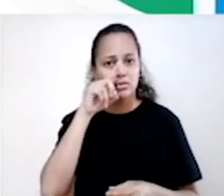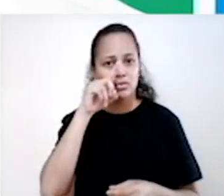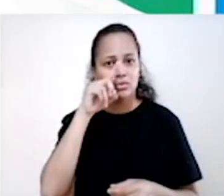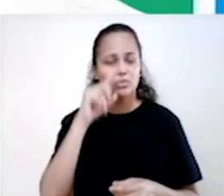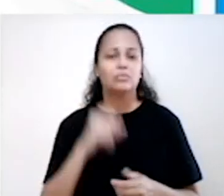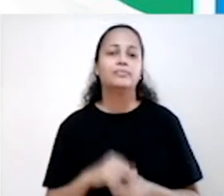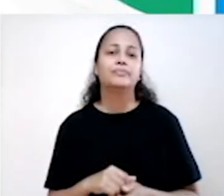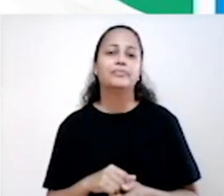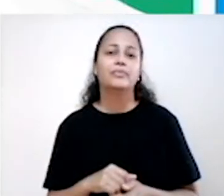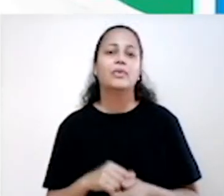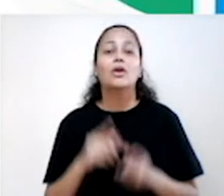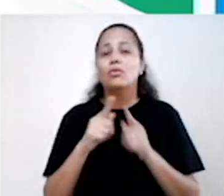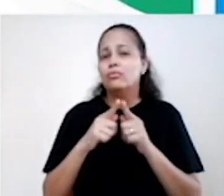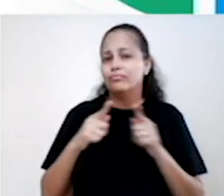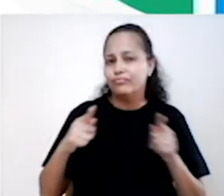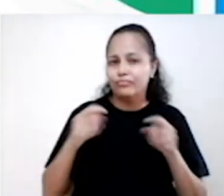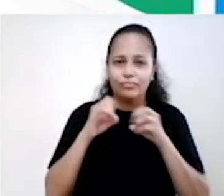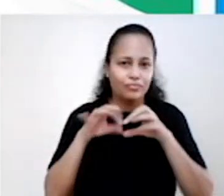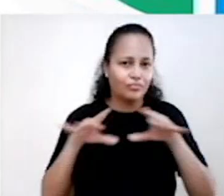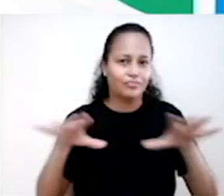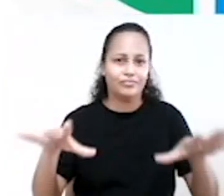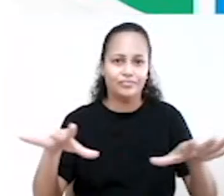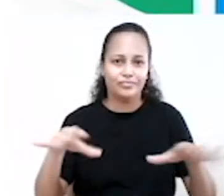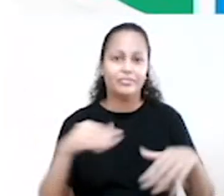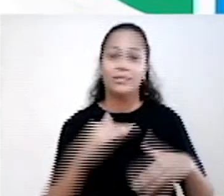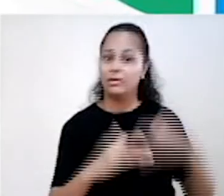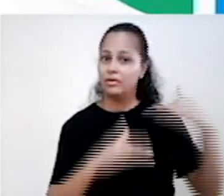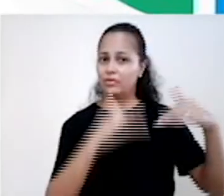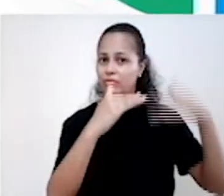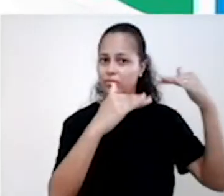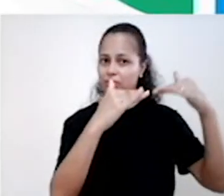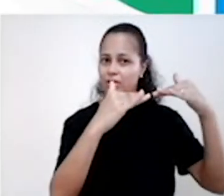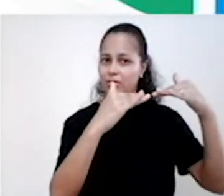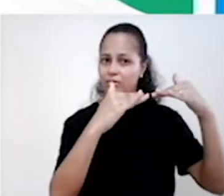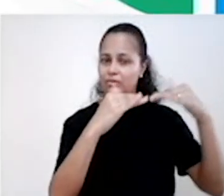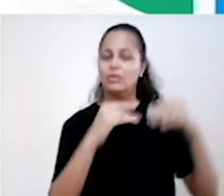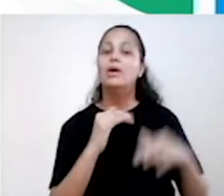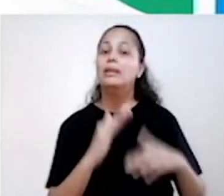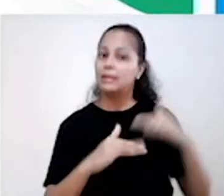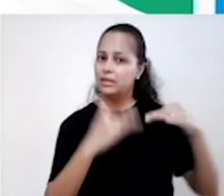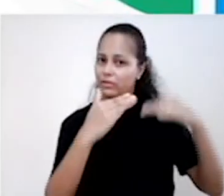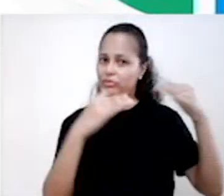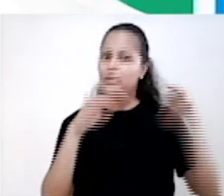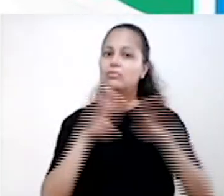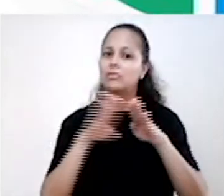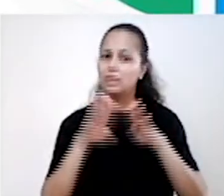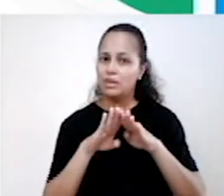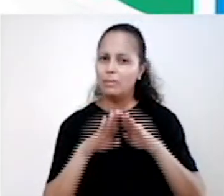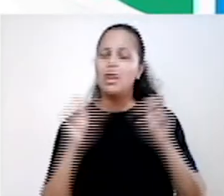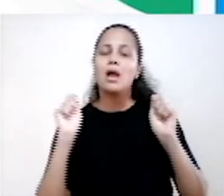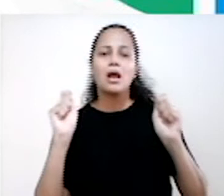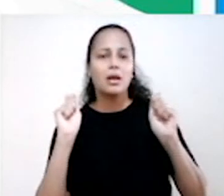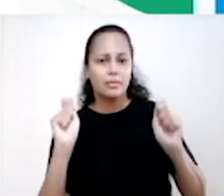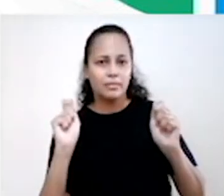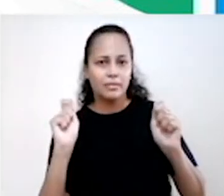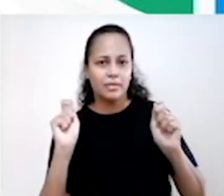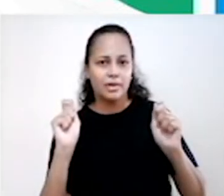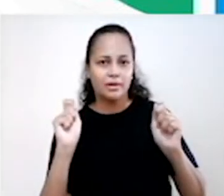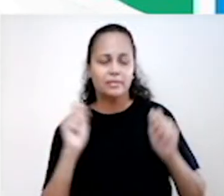no que se refere a seu crescimento e desenvolvimento São desenvolvidas também algumas campanhas